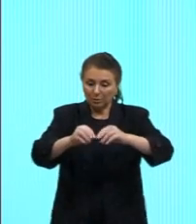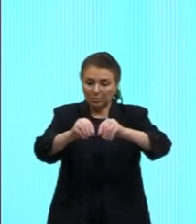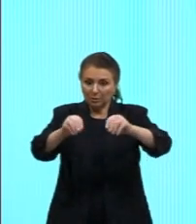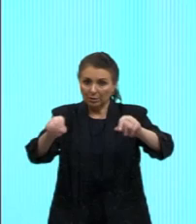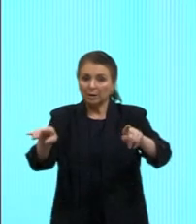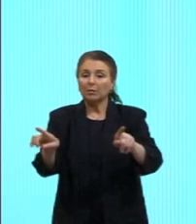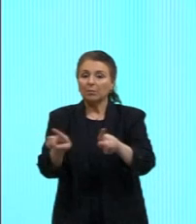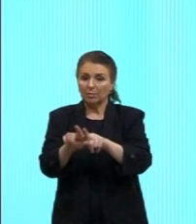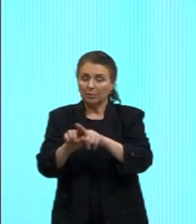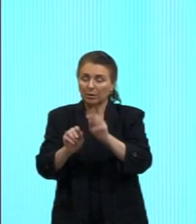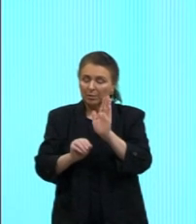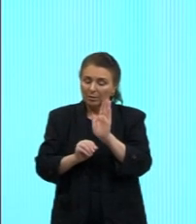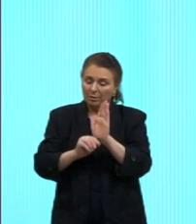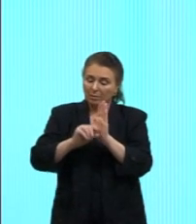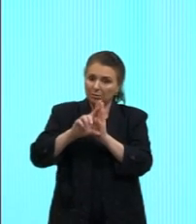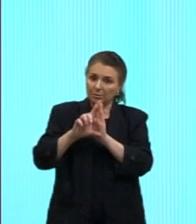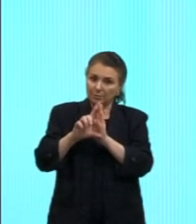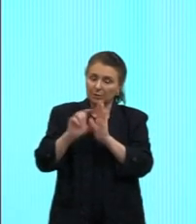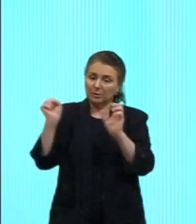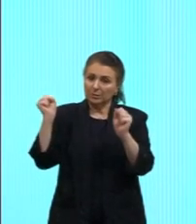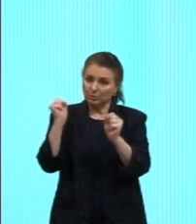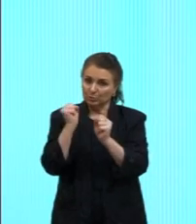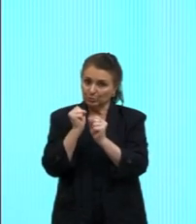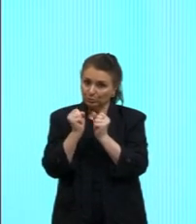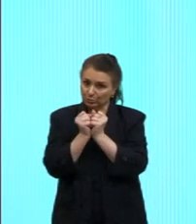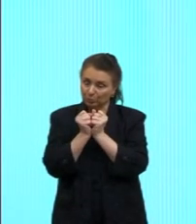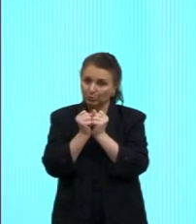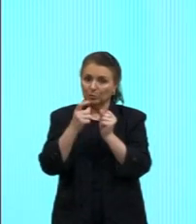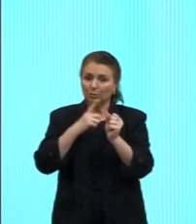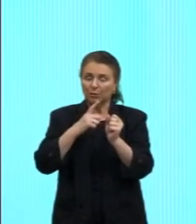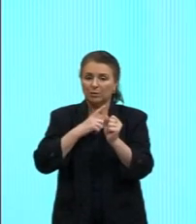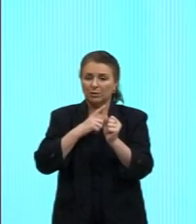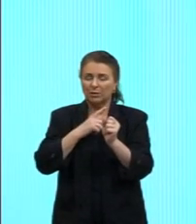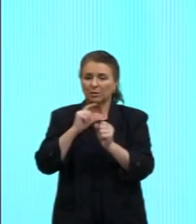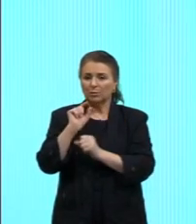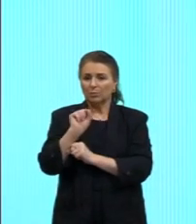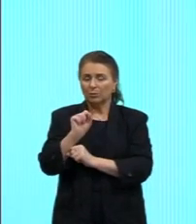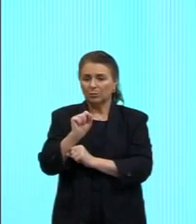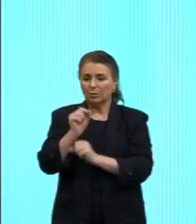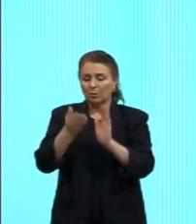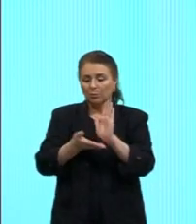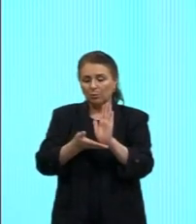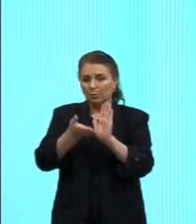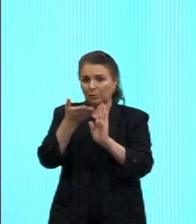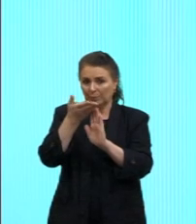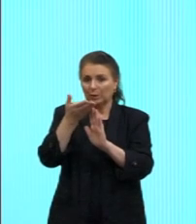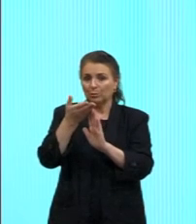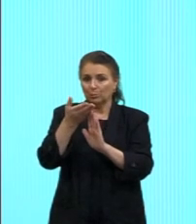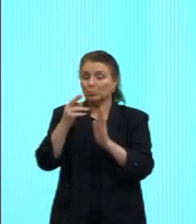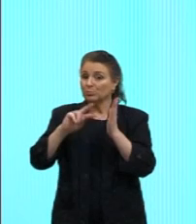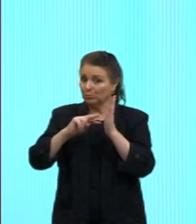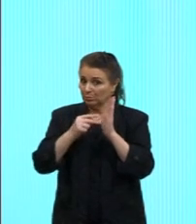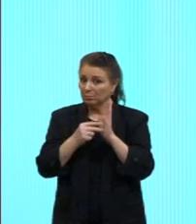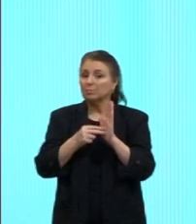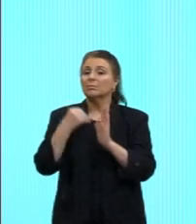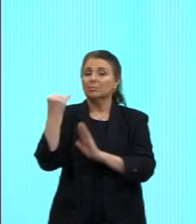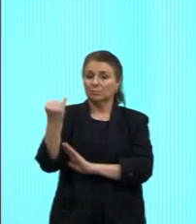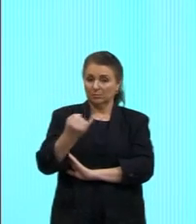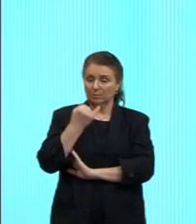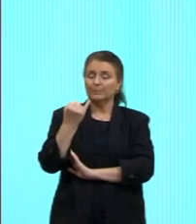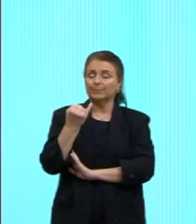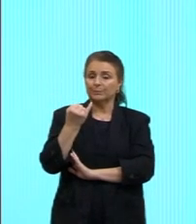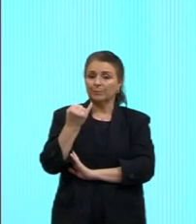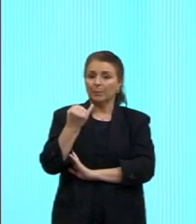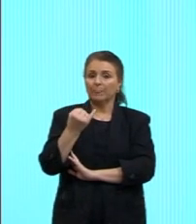maior, o valor da terra agregado vai ter um aumento drástico.